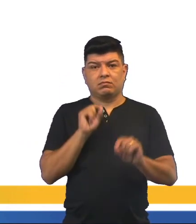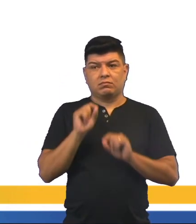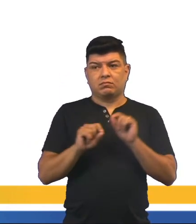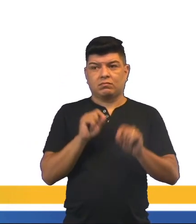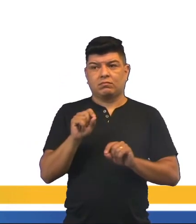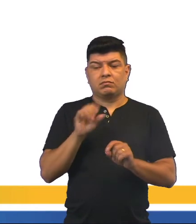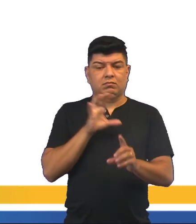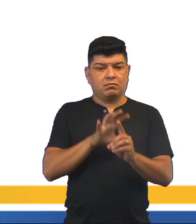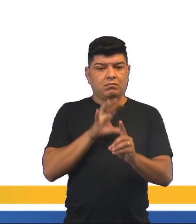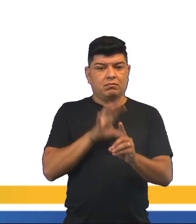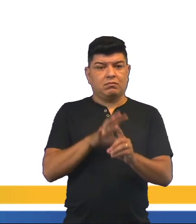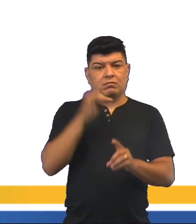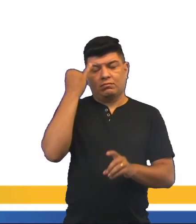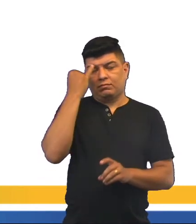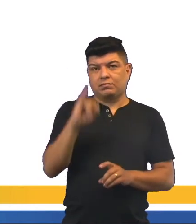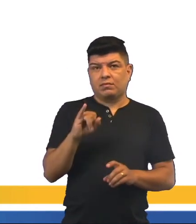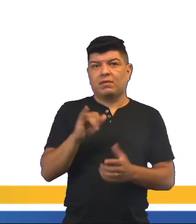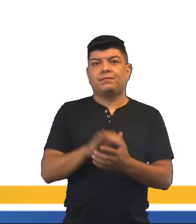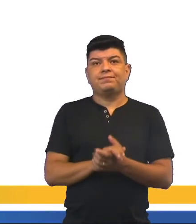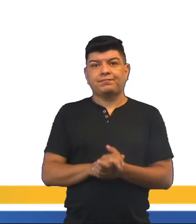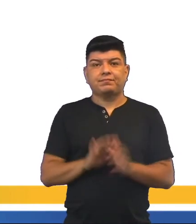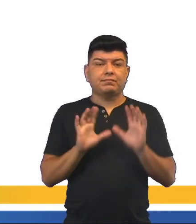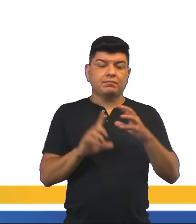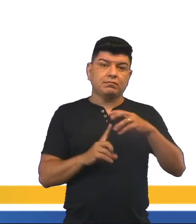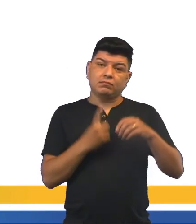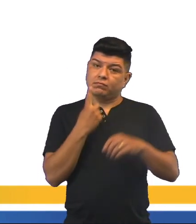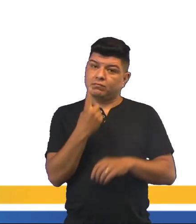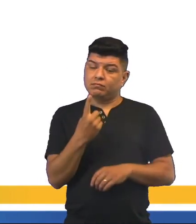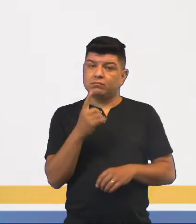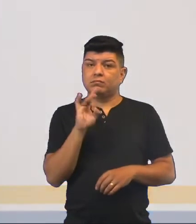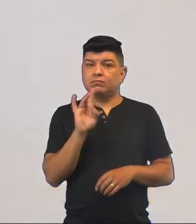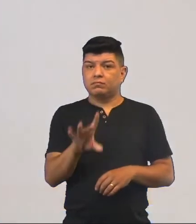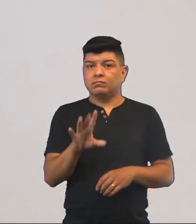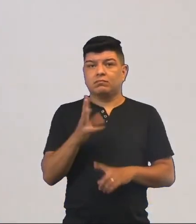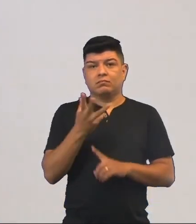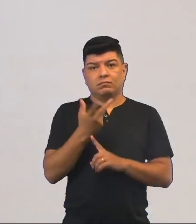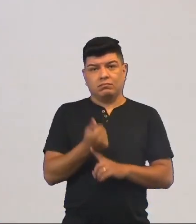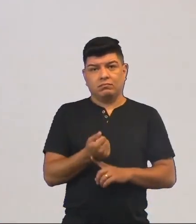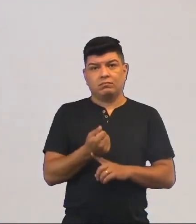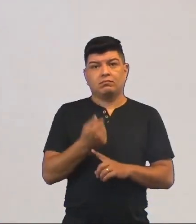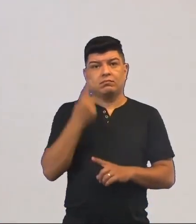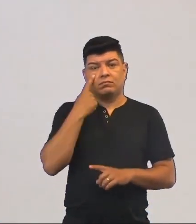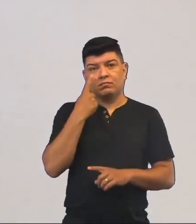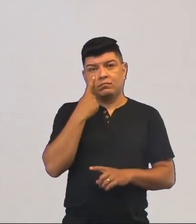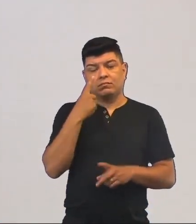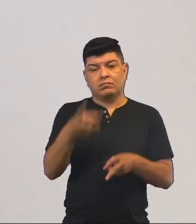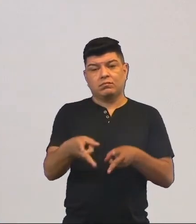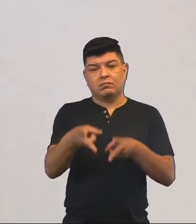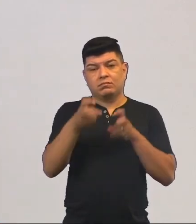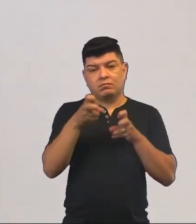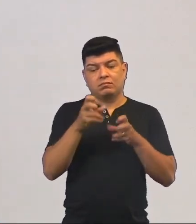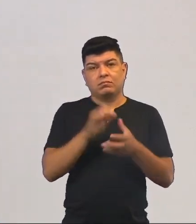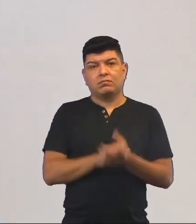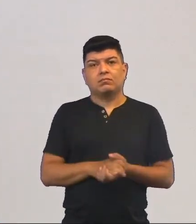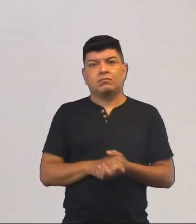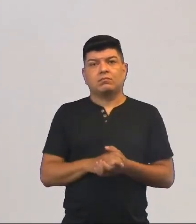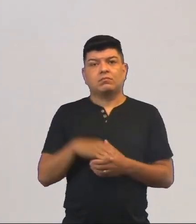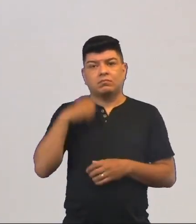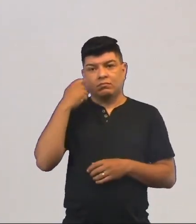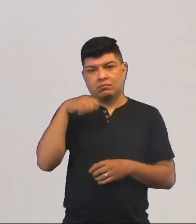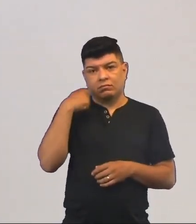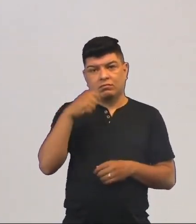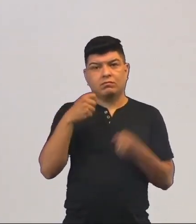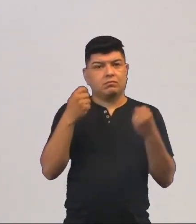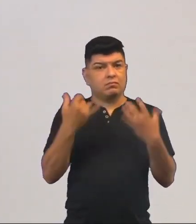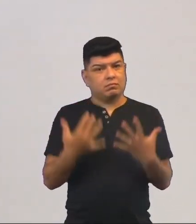que incentiva a criatividade, sendo uma desta arte. Então, nós vemos, nós percebemos que o autor já